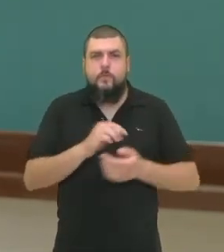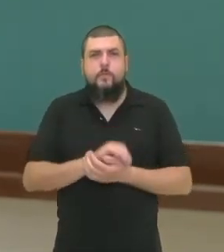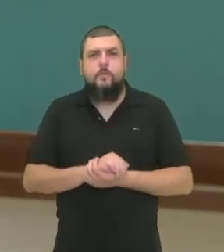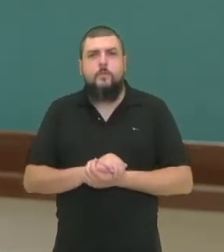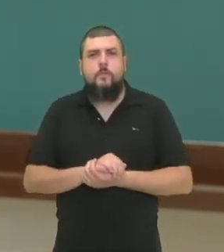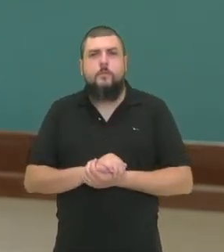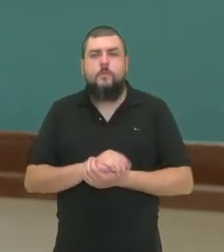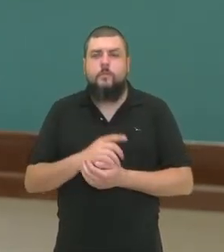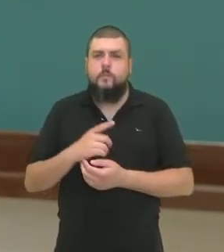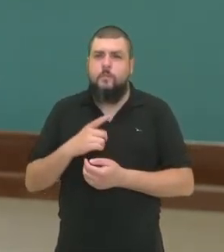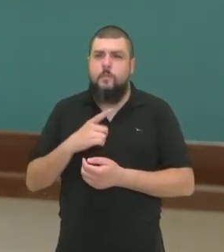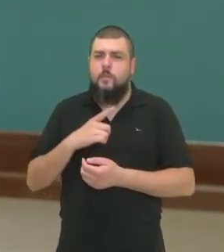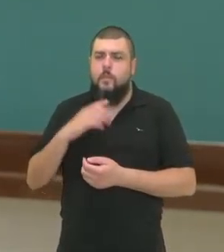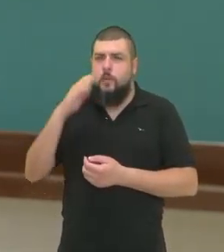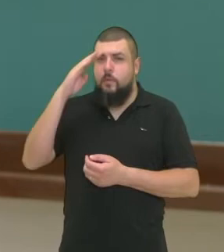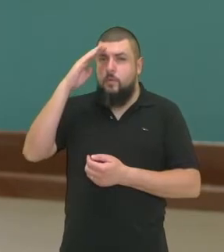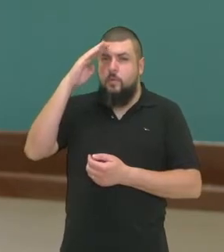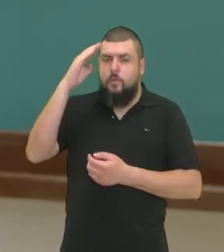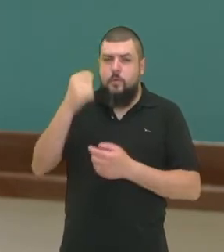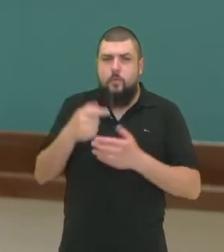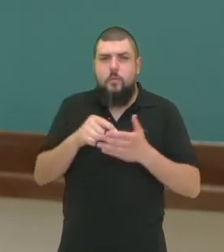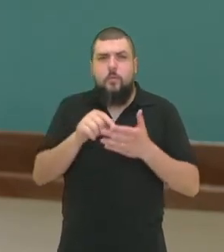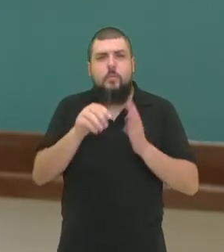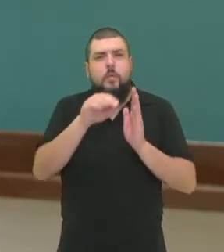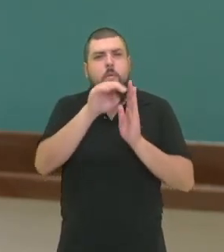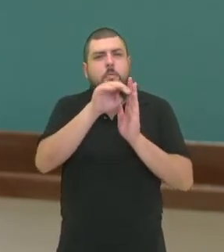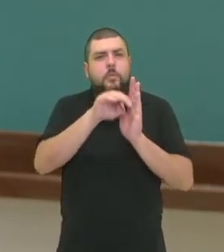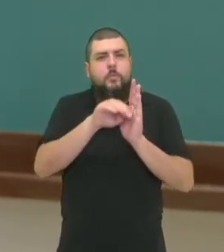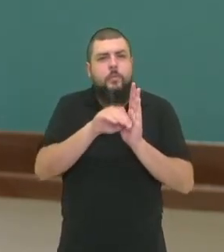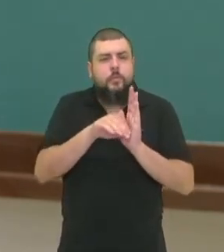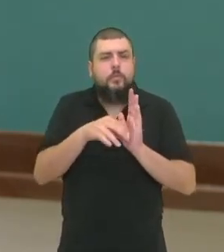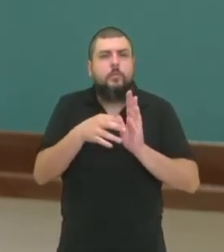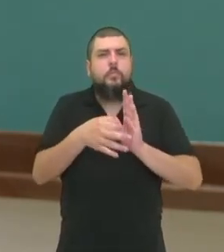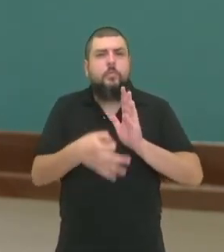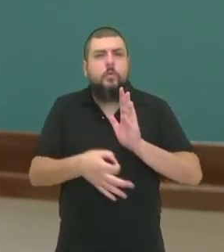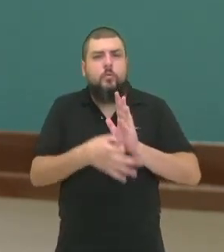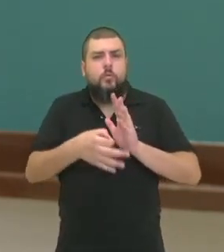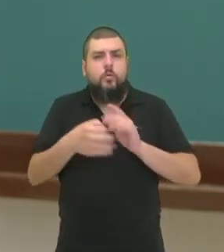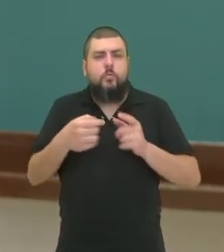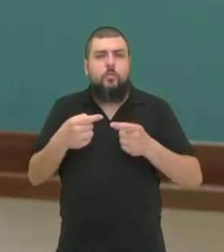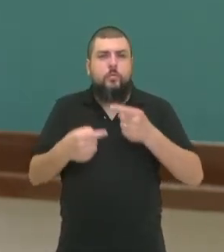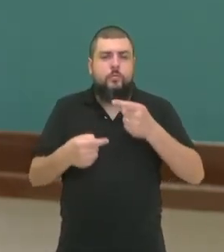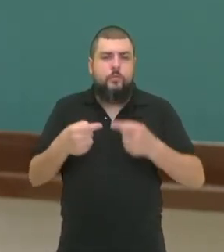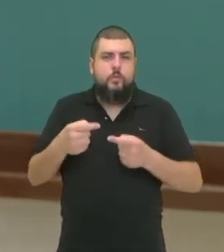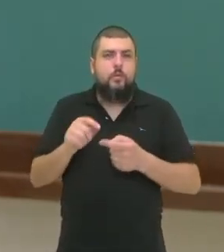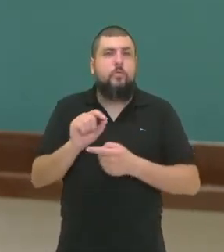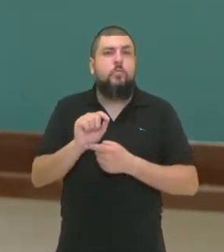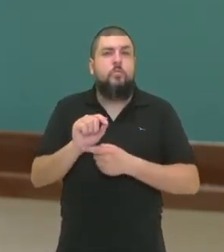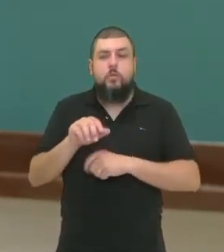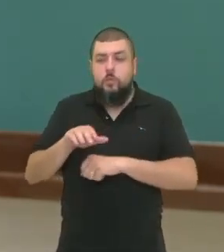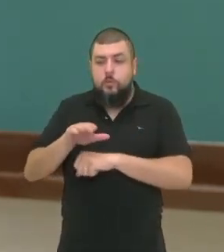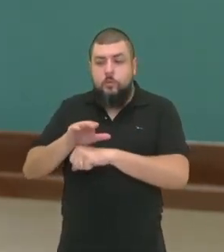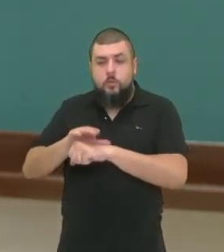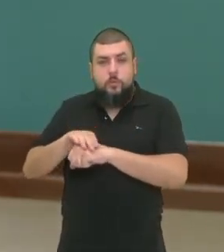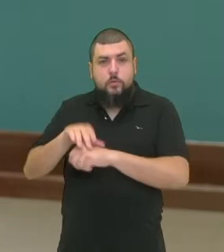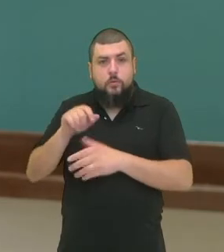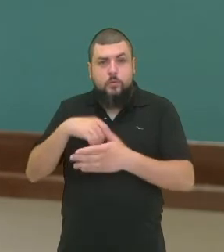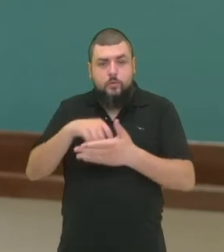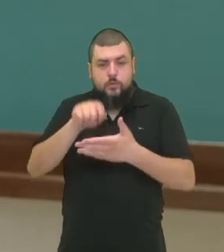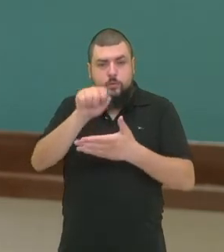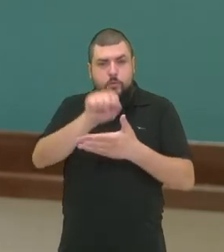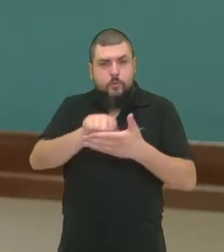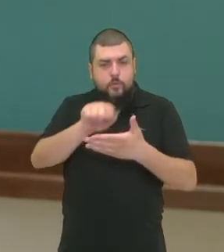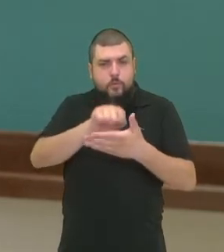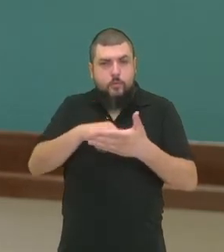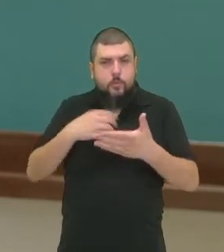principais argumentos, todo tipo de argumento, para que o escritor coloque então a sua